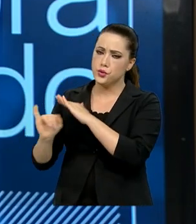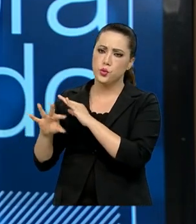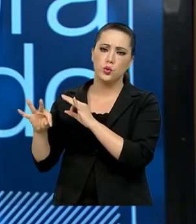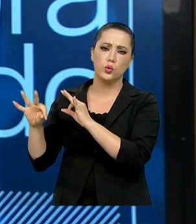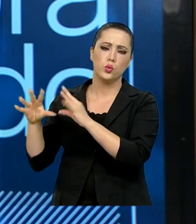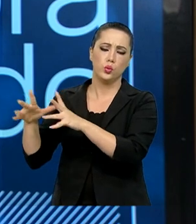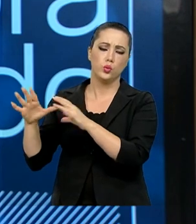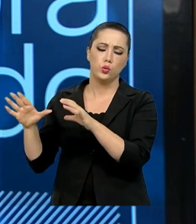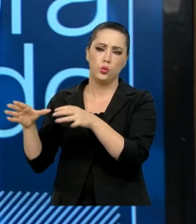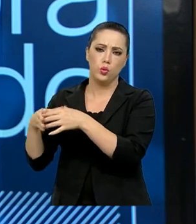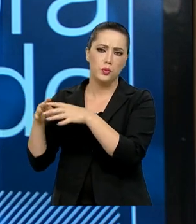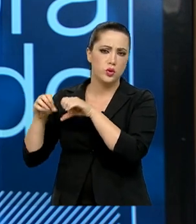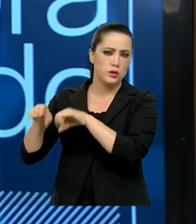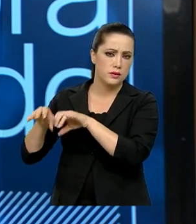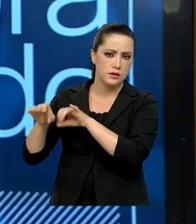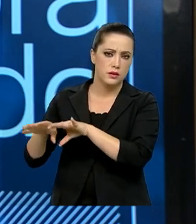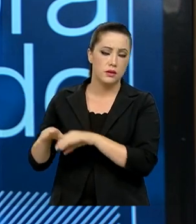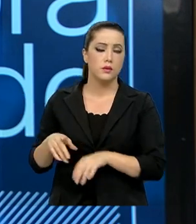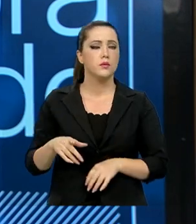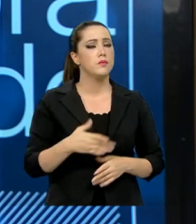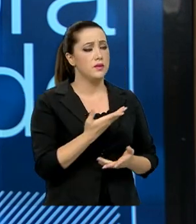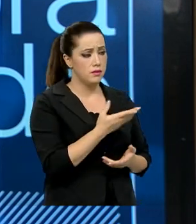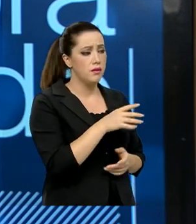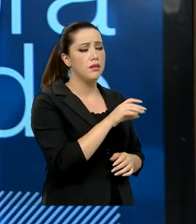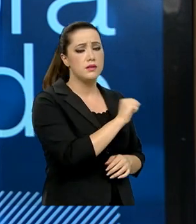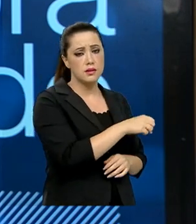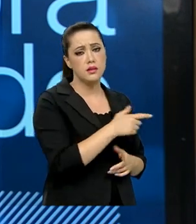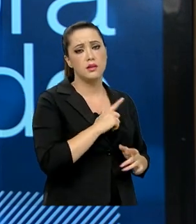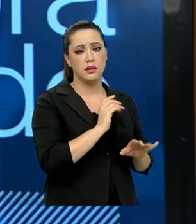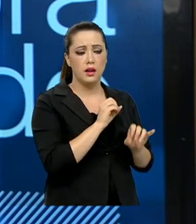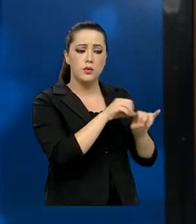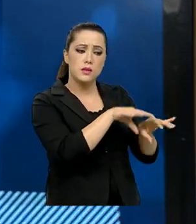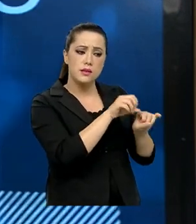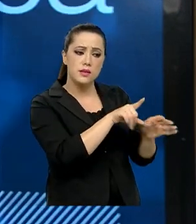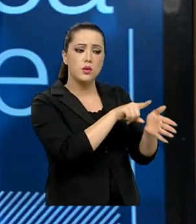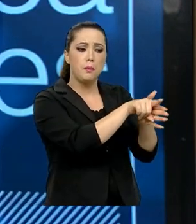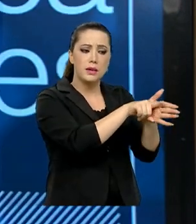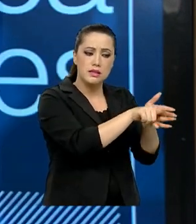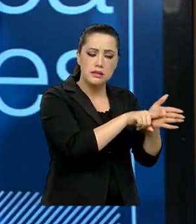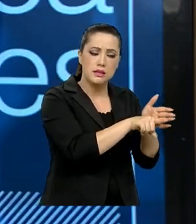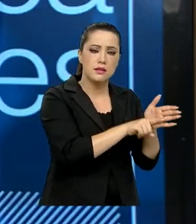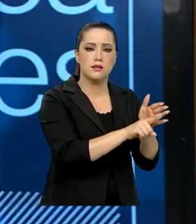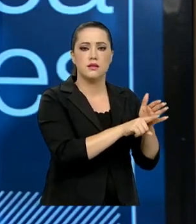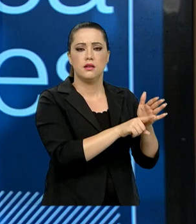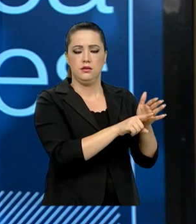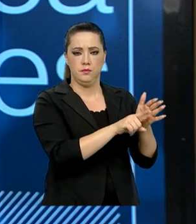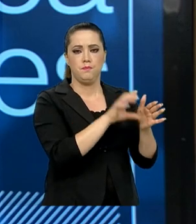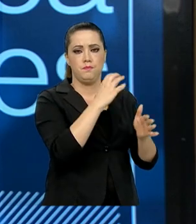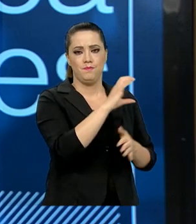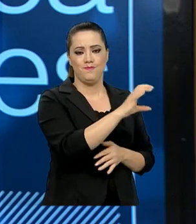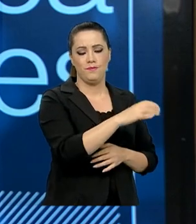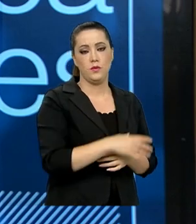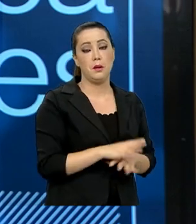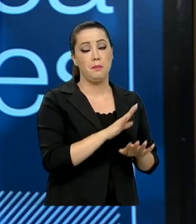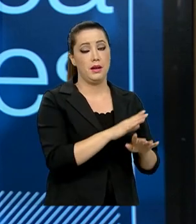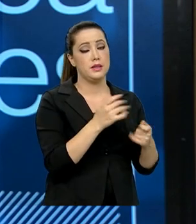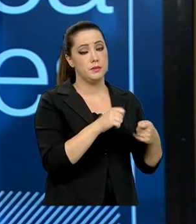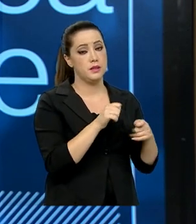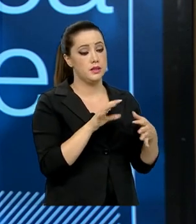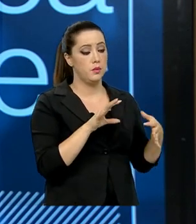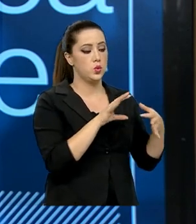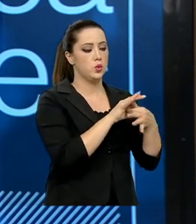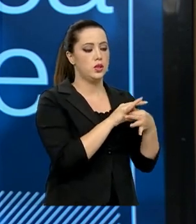Infelizmente, nós precisamos avançar ainda mais na direção de uma integração entre a